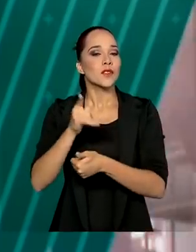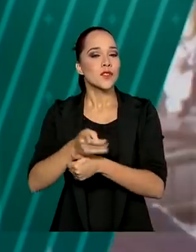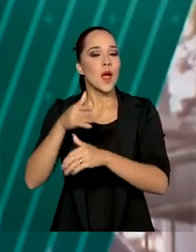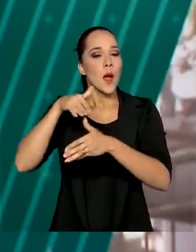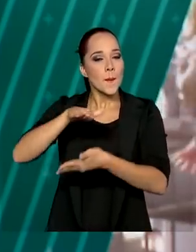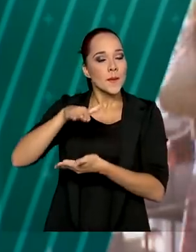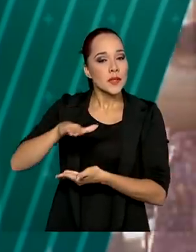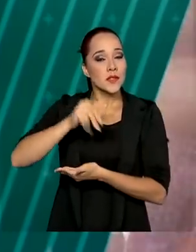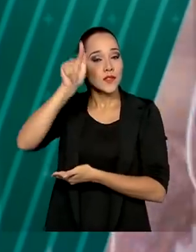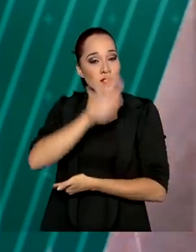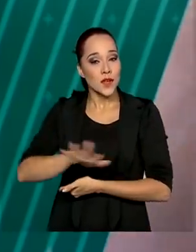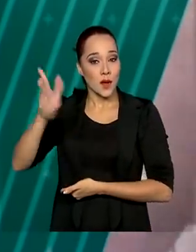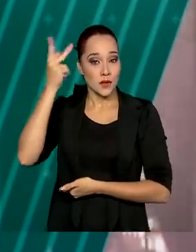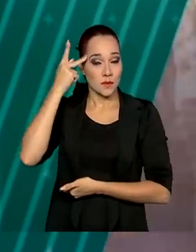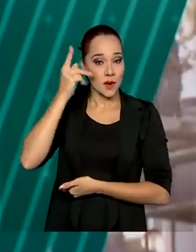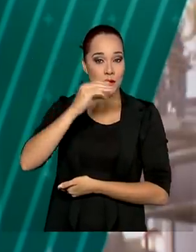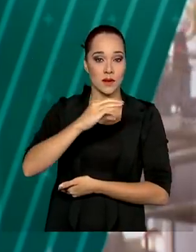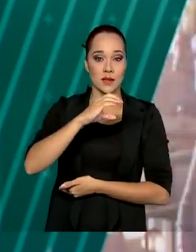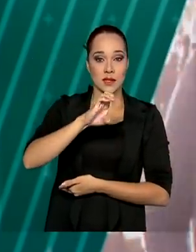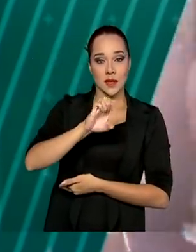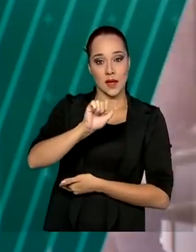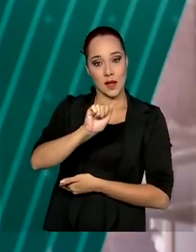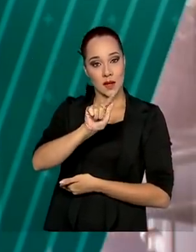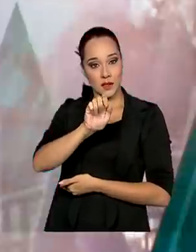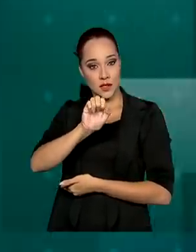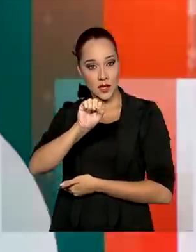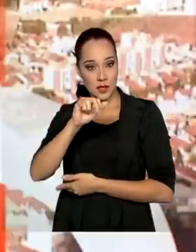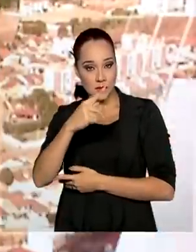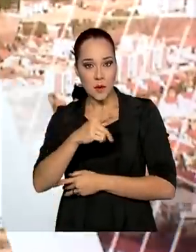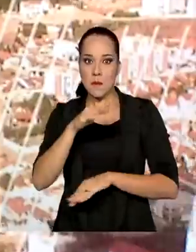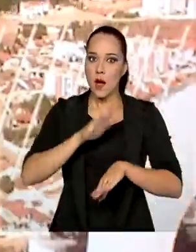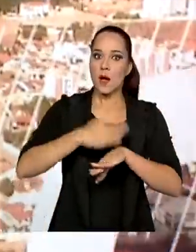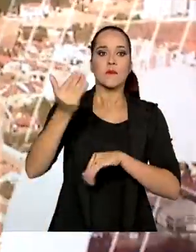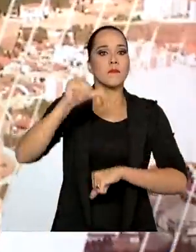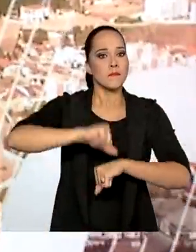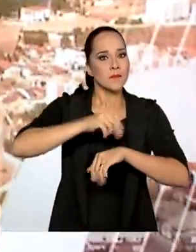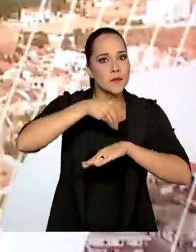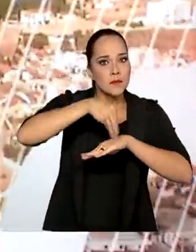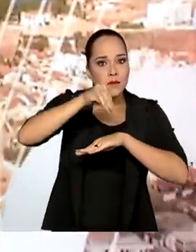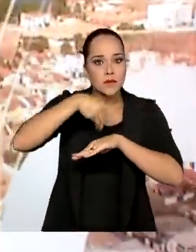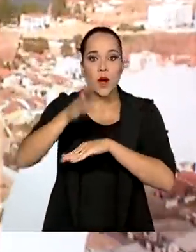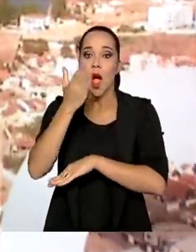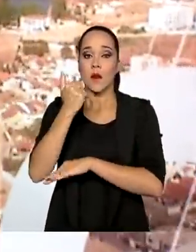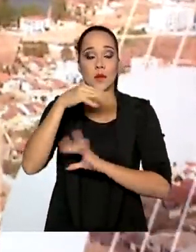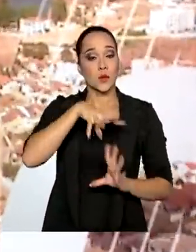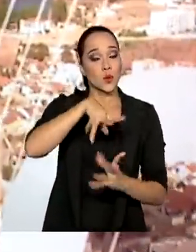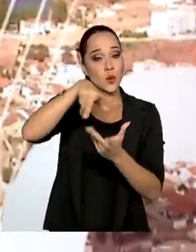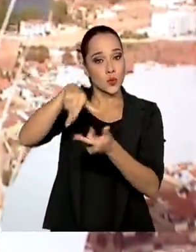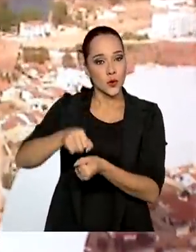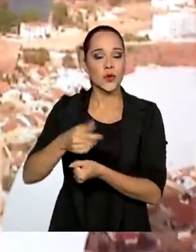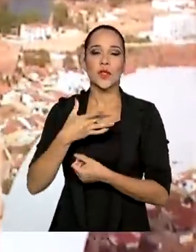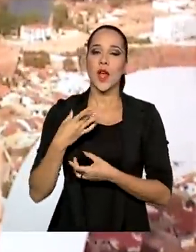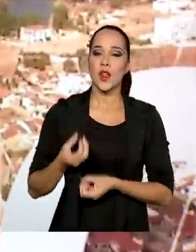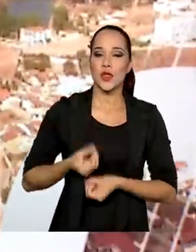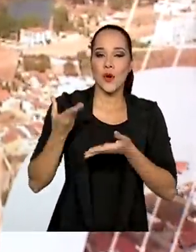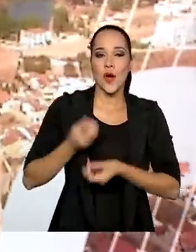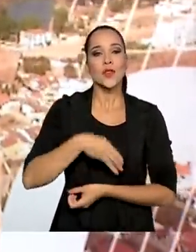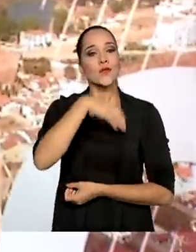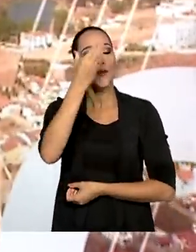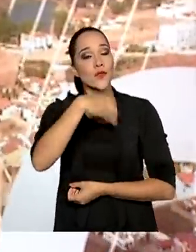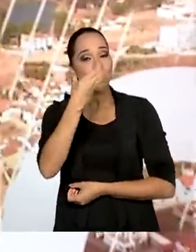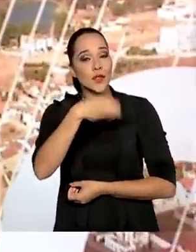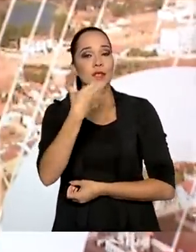Armazéns Gerais de São Paulo, a CEA GESP, um dos maiores centros de distribuição de alimentos do mundo, está doando frutas e